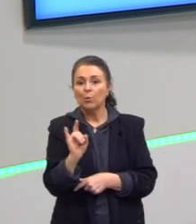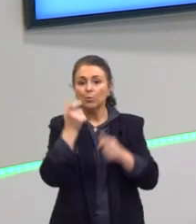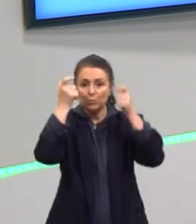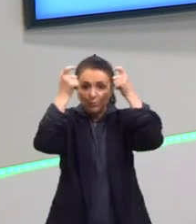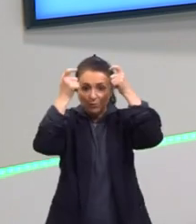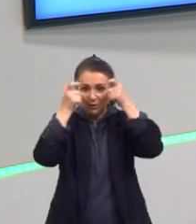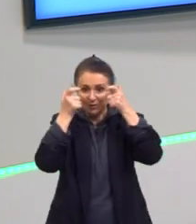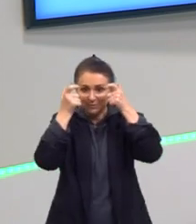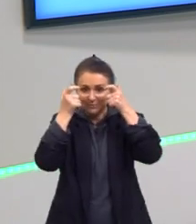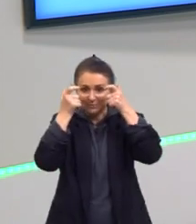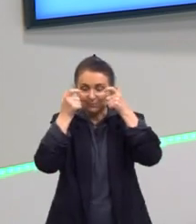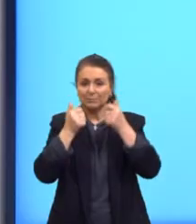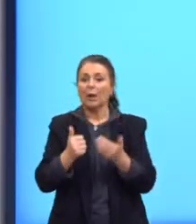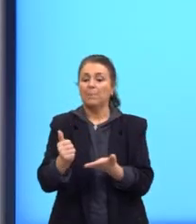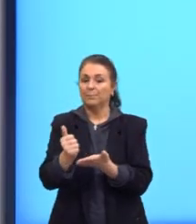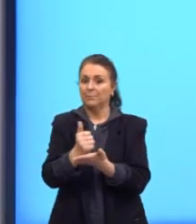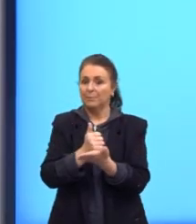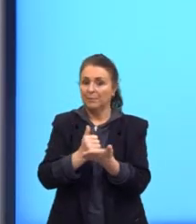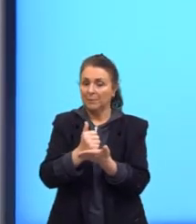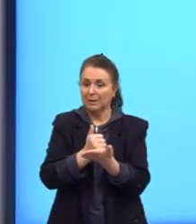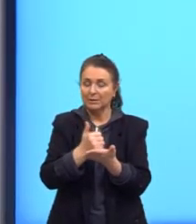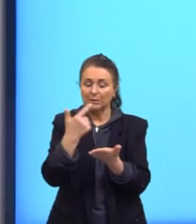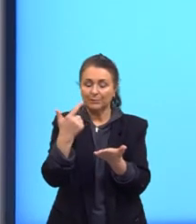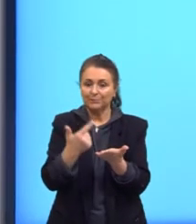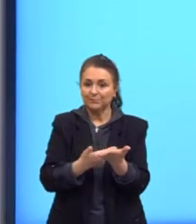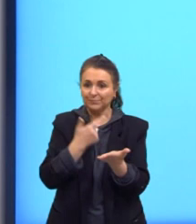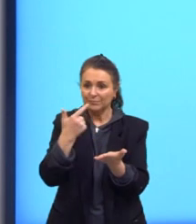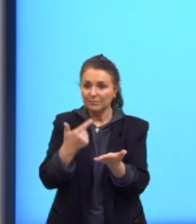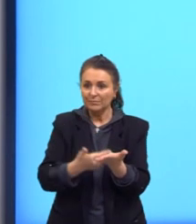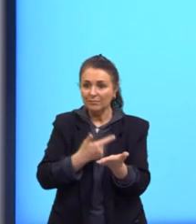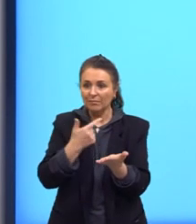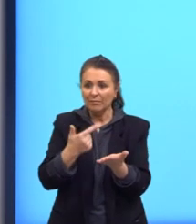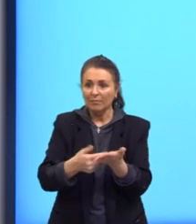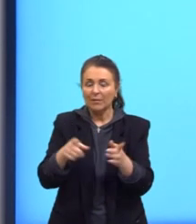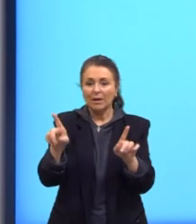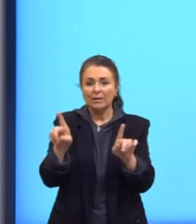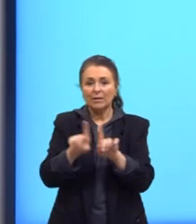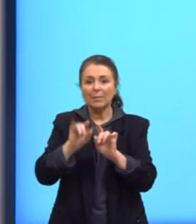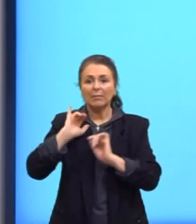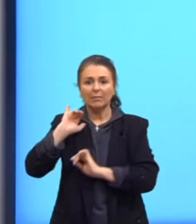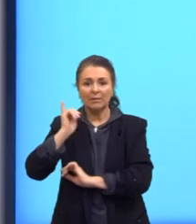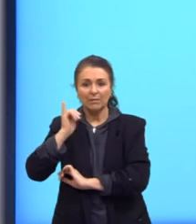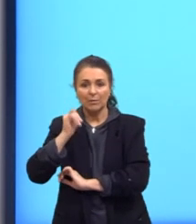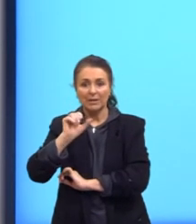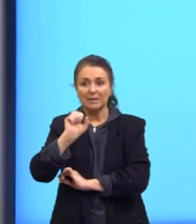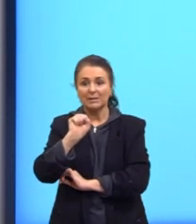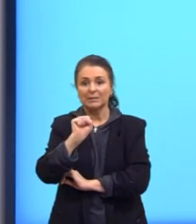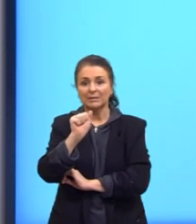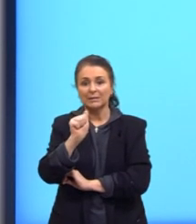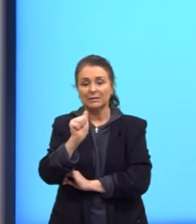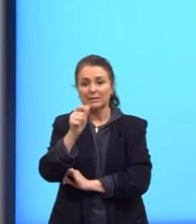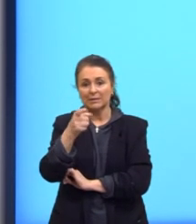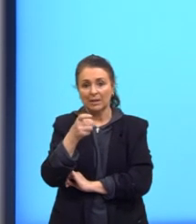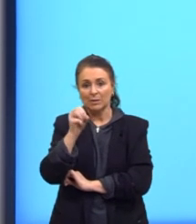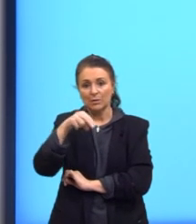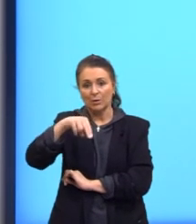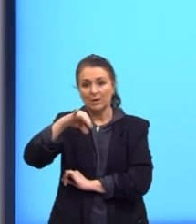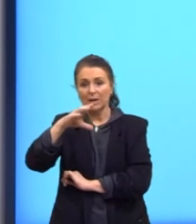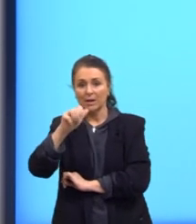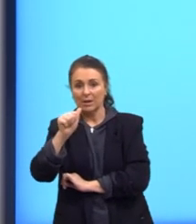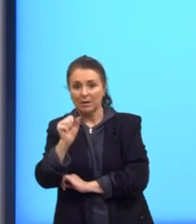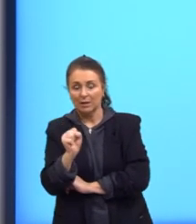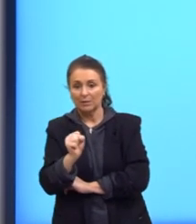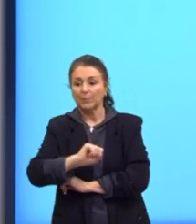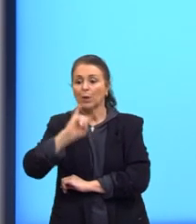Que é baseada nos livros das Crônicas Saxônicas. E O Último Reino vai falar